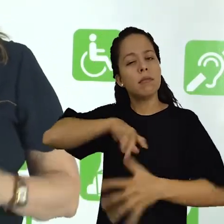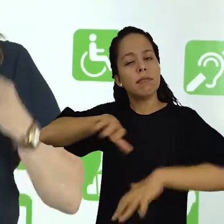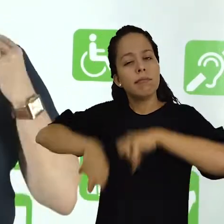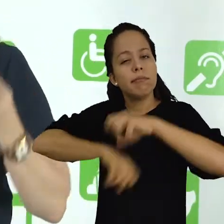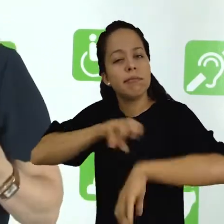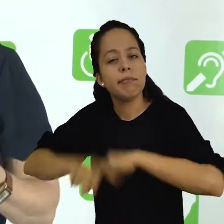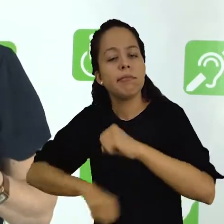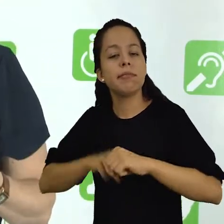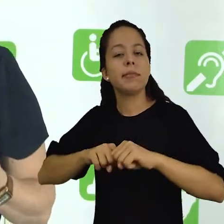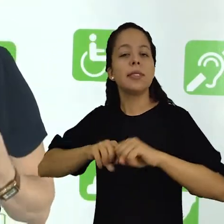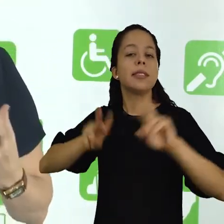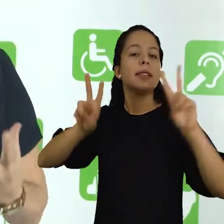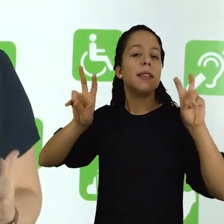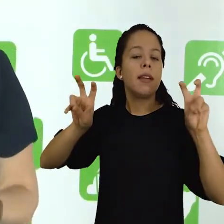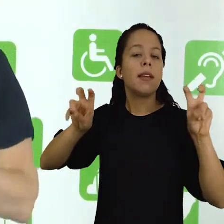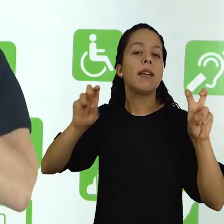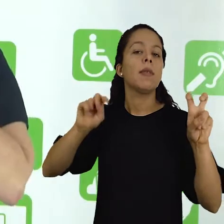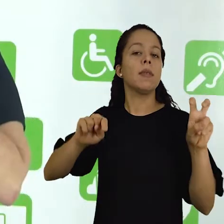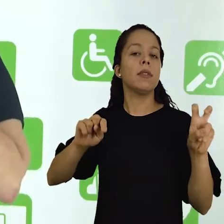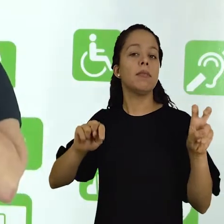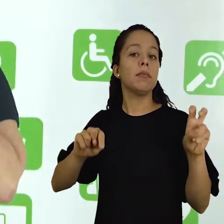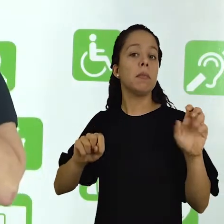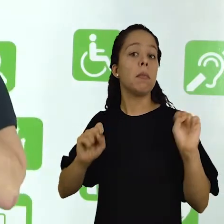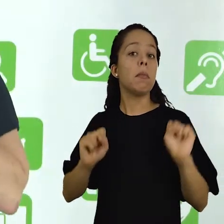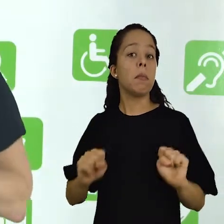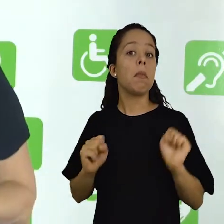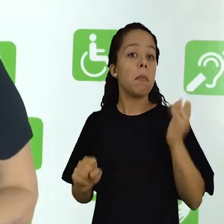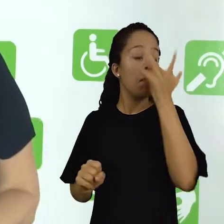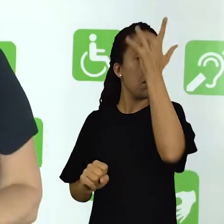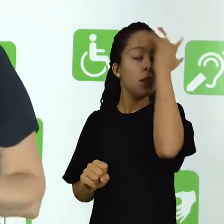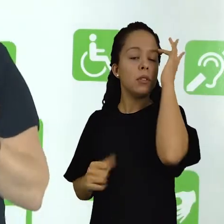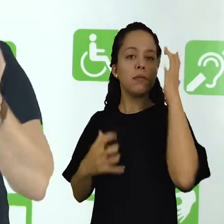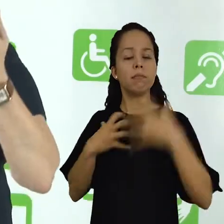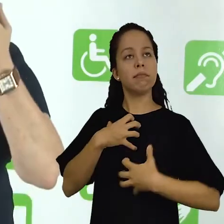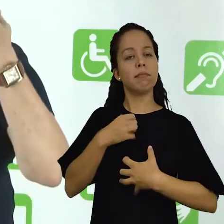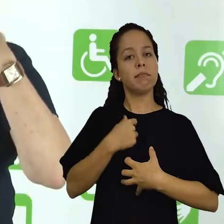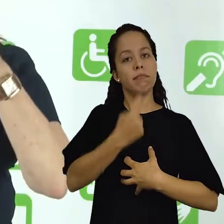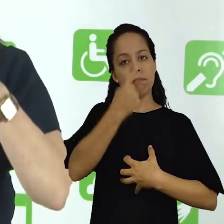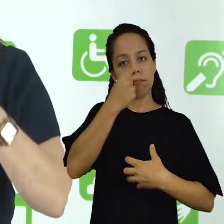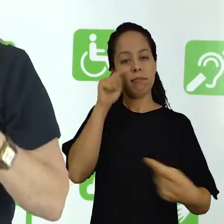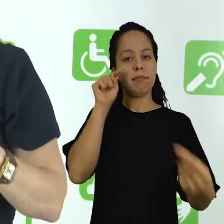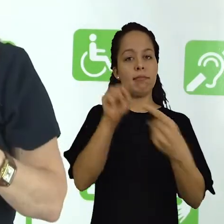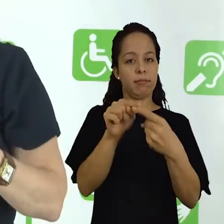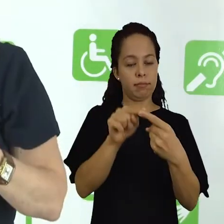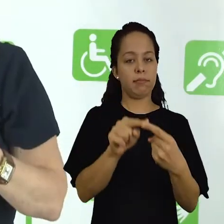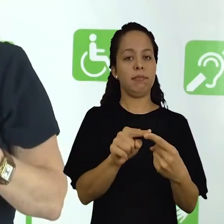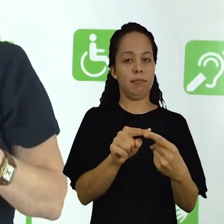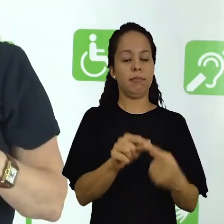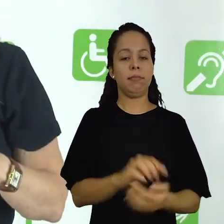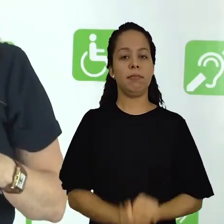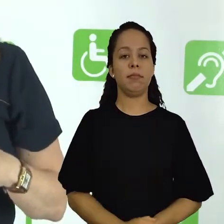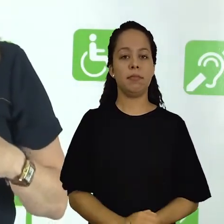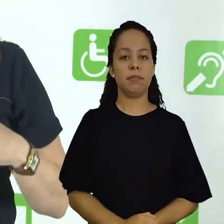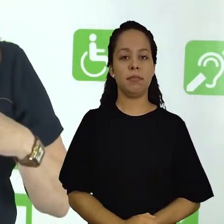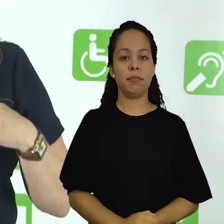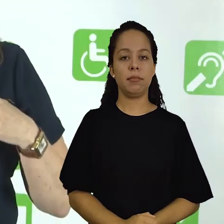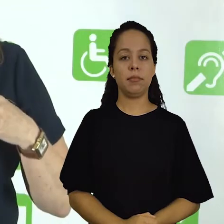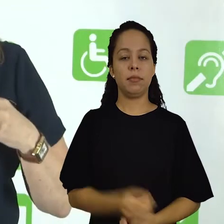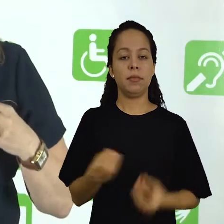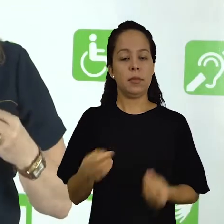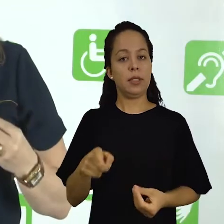pessoa, a busca, por algum tema com o qual ele possa se identificar. Então,